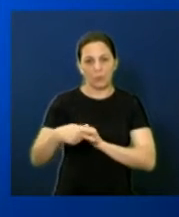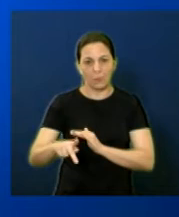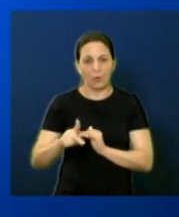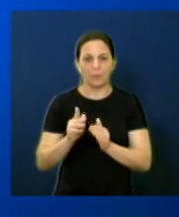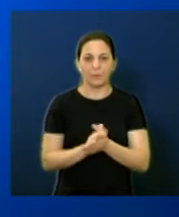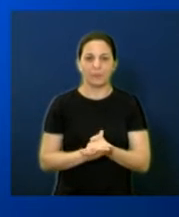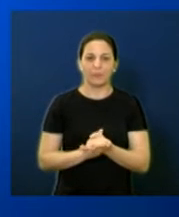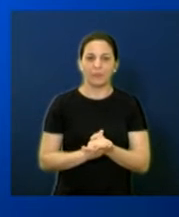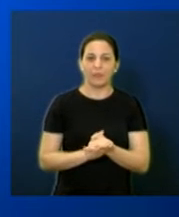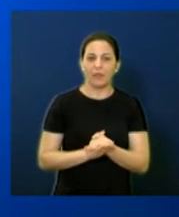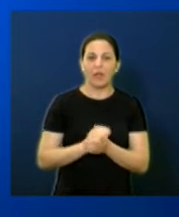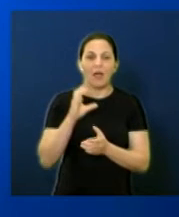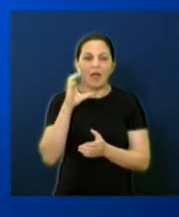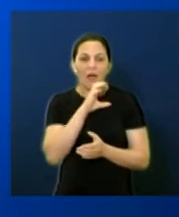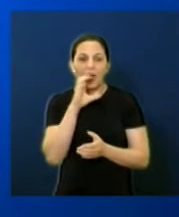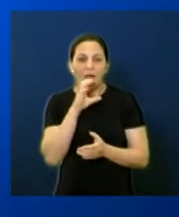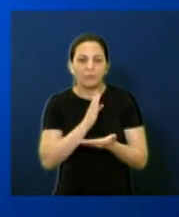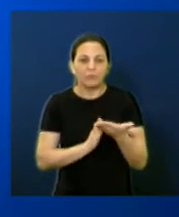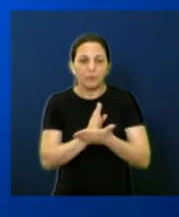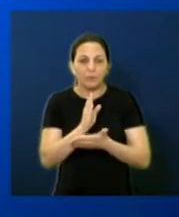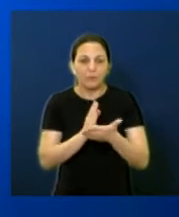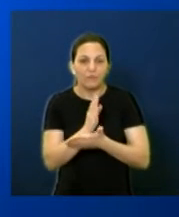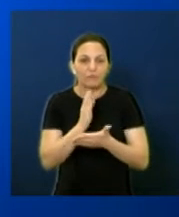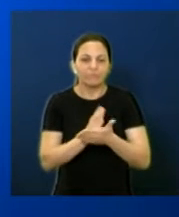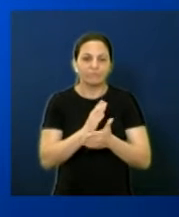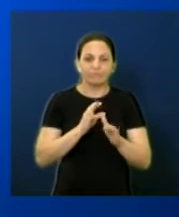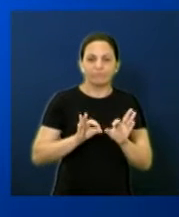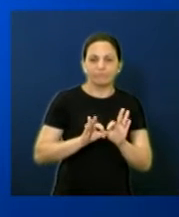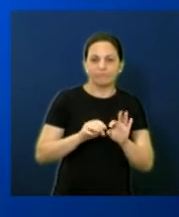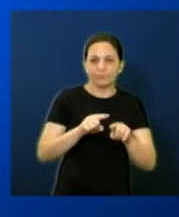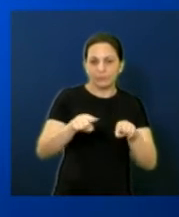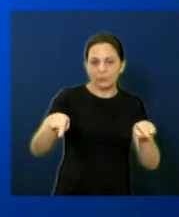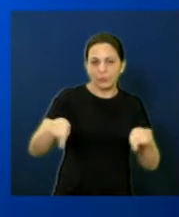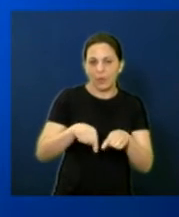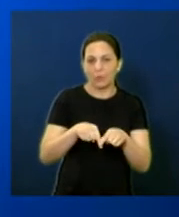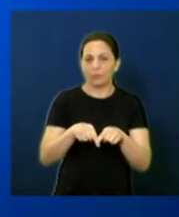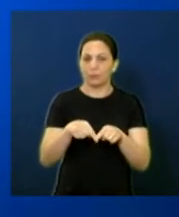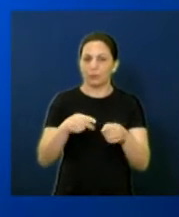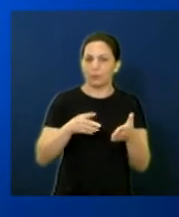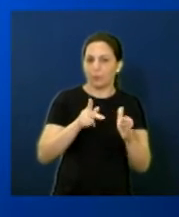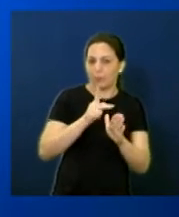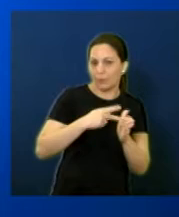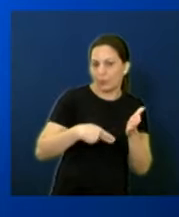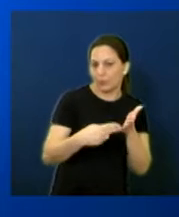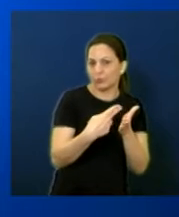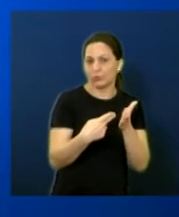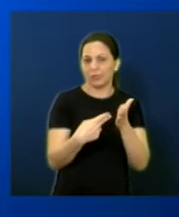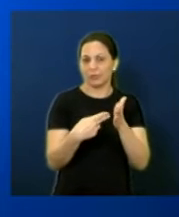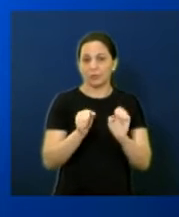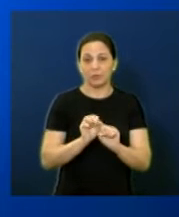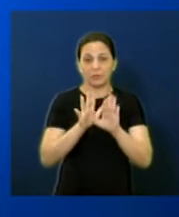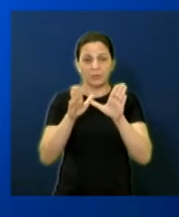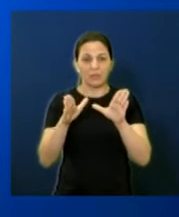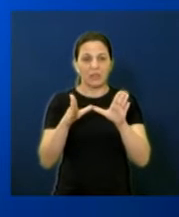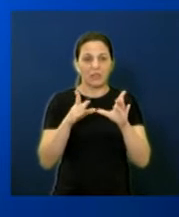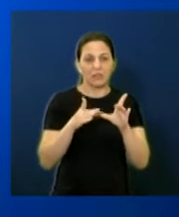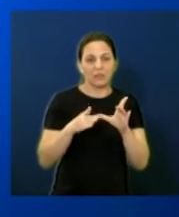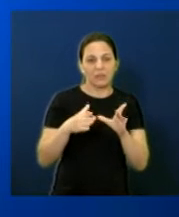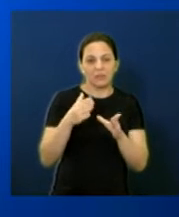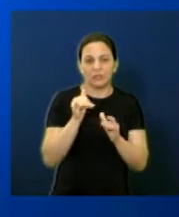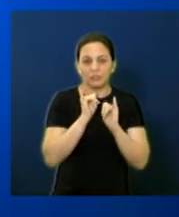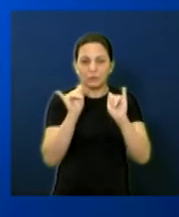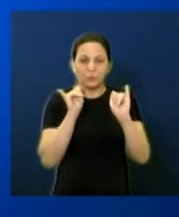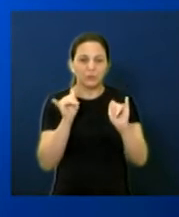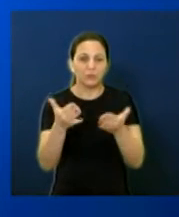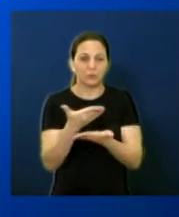agilização da aprovação de projetos, transparência na democratização dos dados e informações,